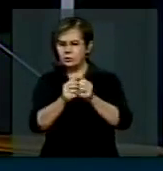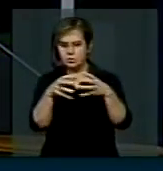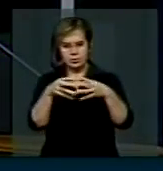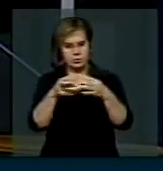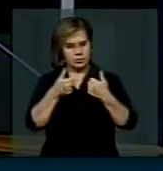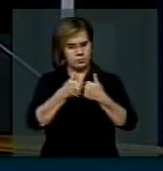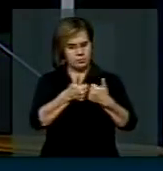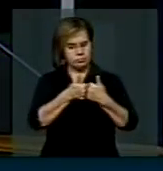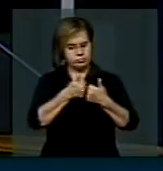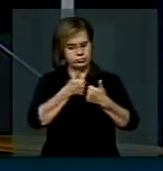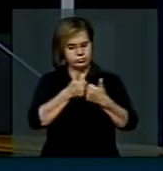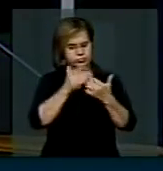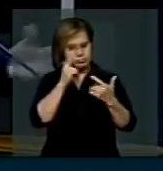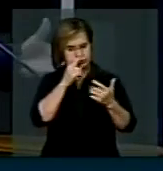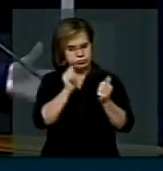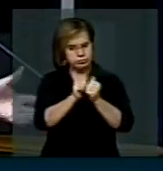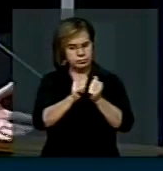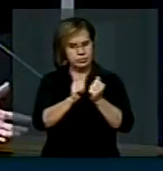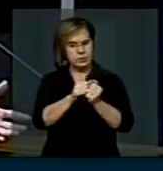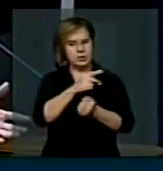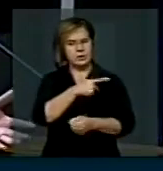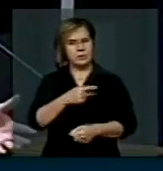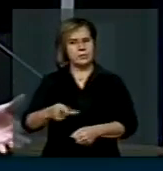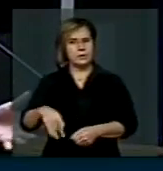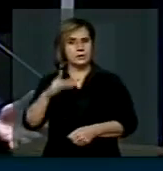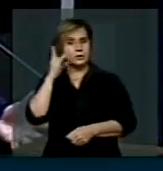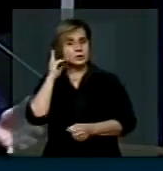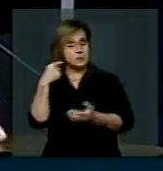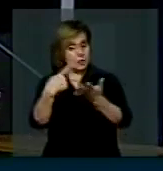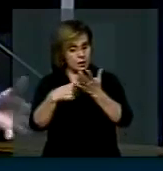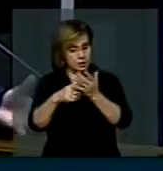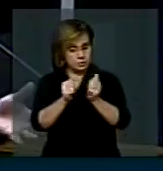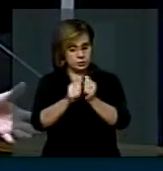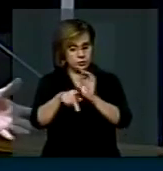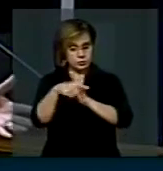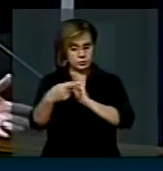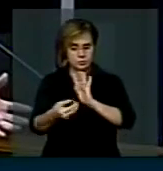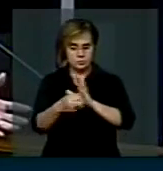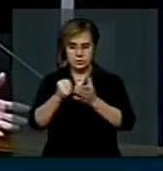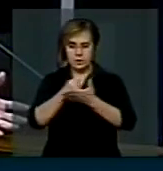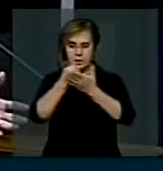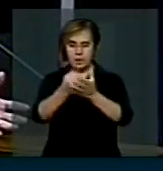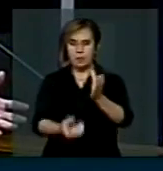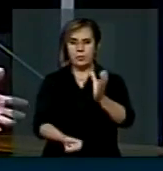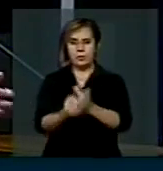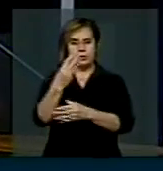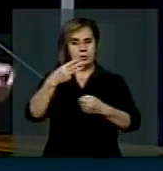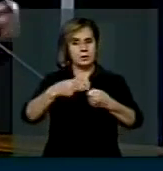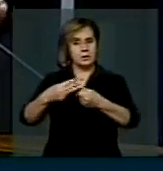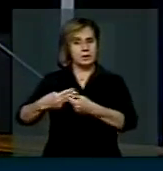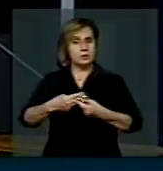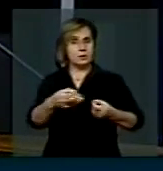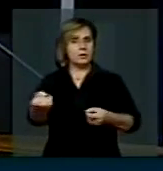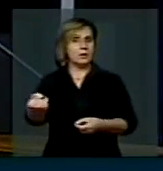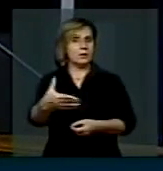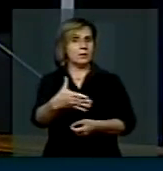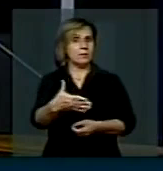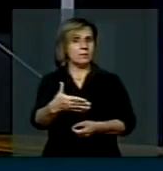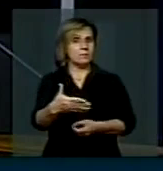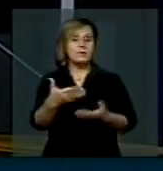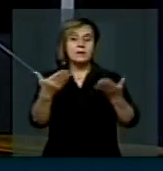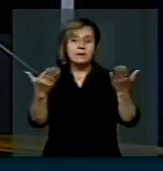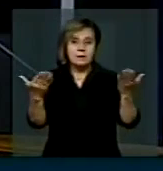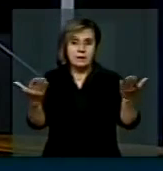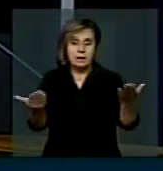presidenta Dilma, foi quem negociou com a frente parlamentar aqui, que apoia a criação dos novos municípios. Então este veto